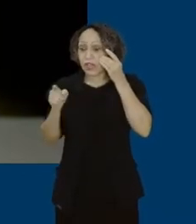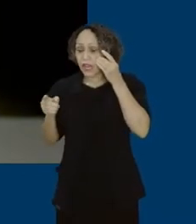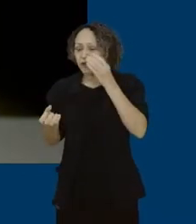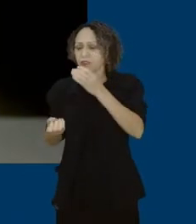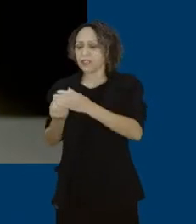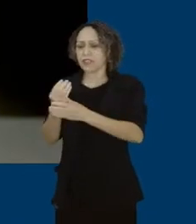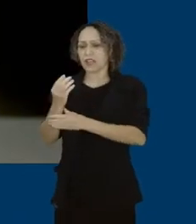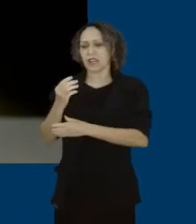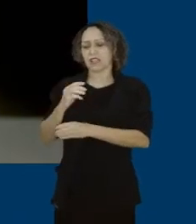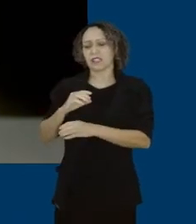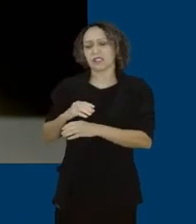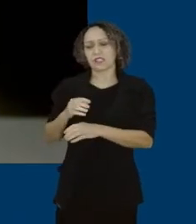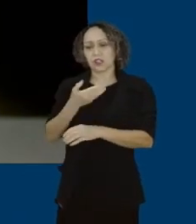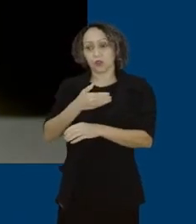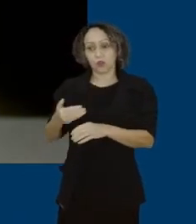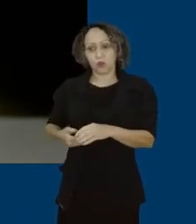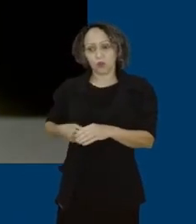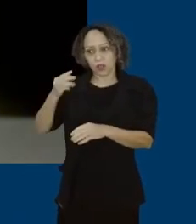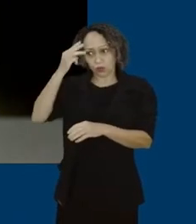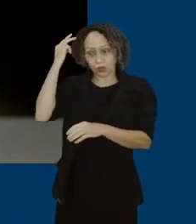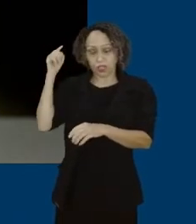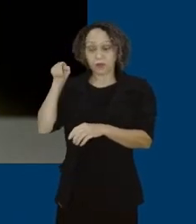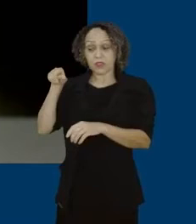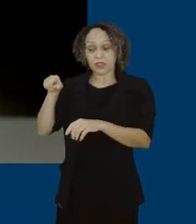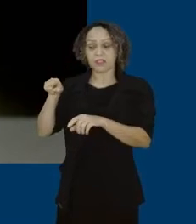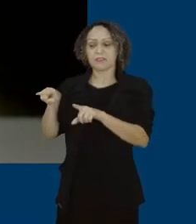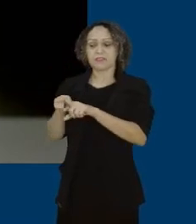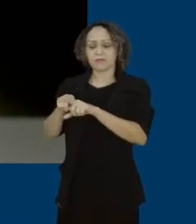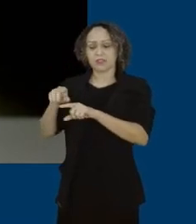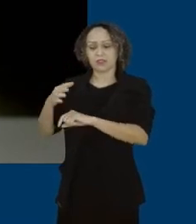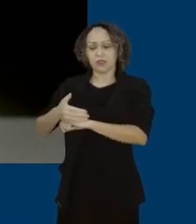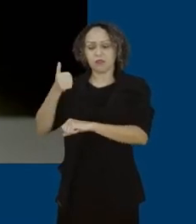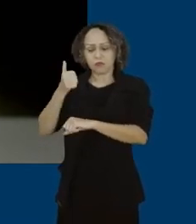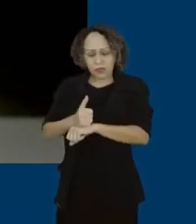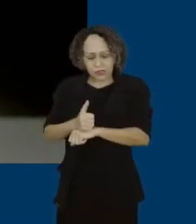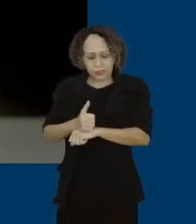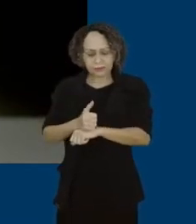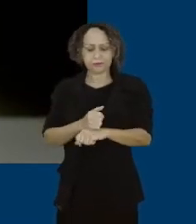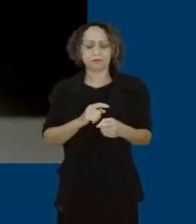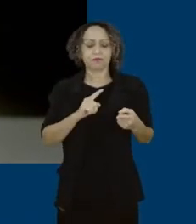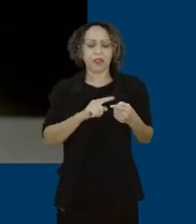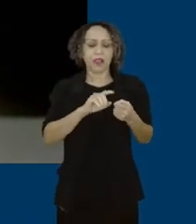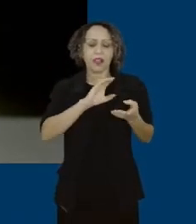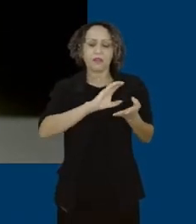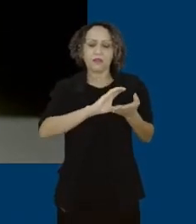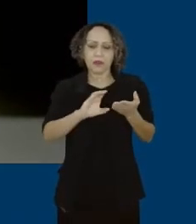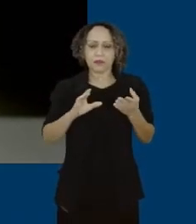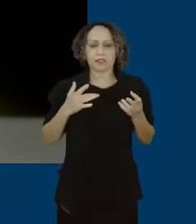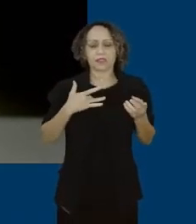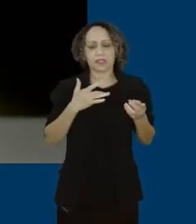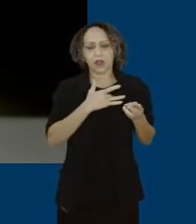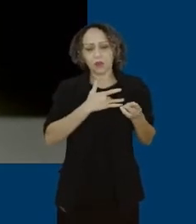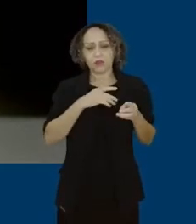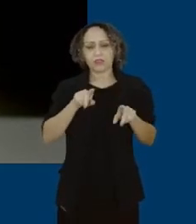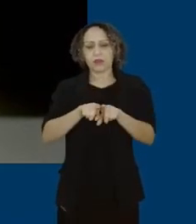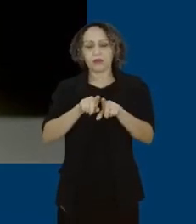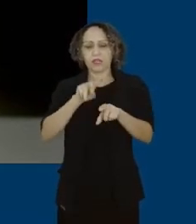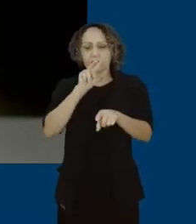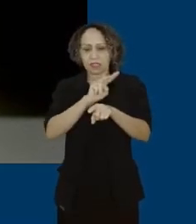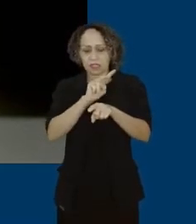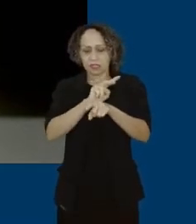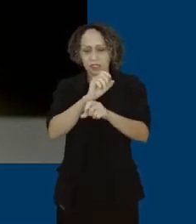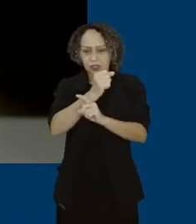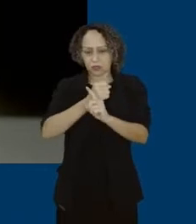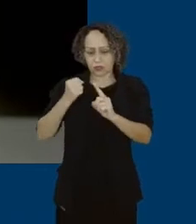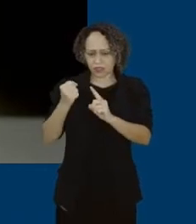congelaram por 20 anos as verbas de educação. Também as verbas de saúde e assistência social. Mas imagine, educação com